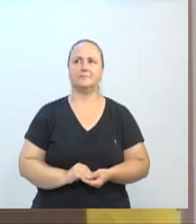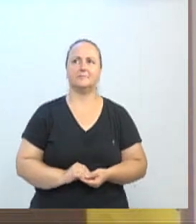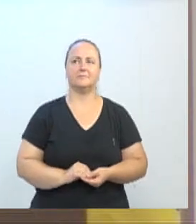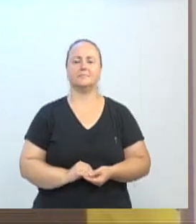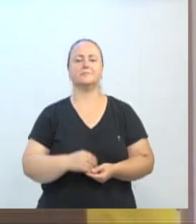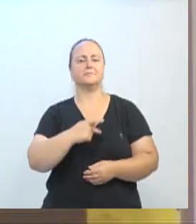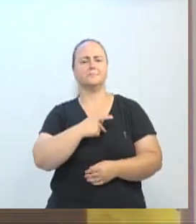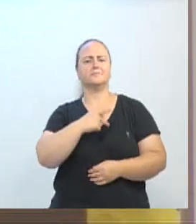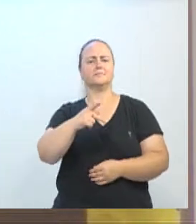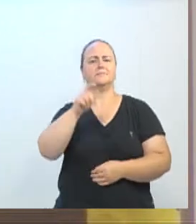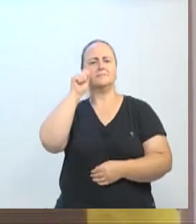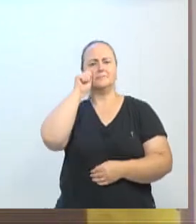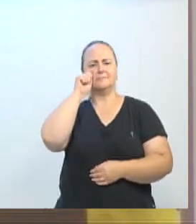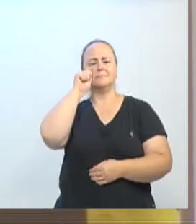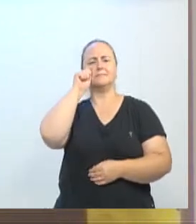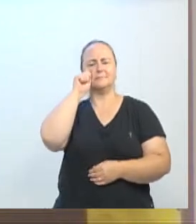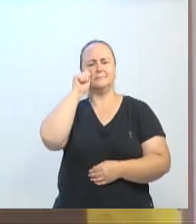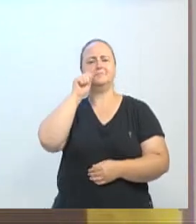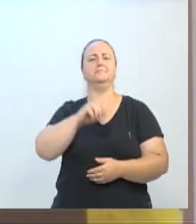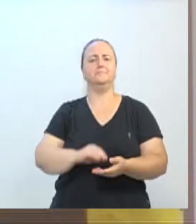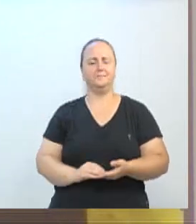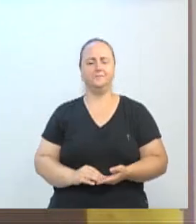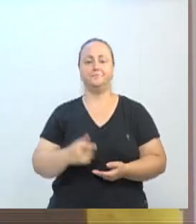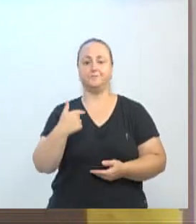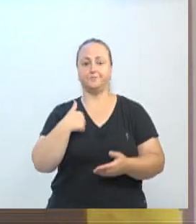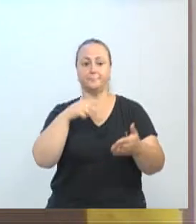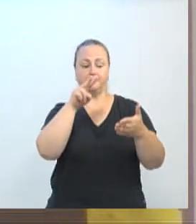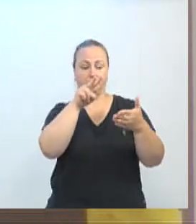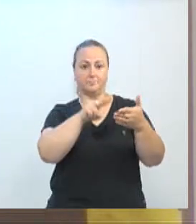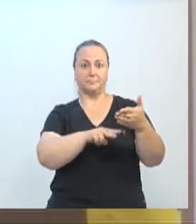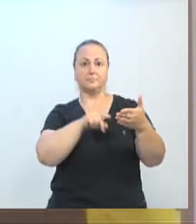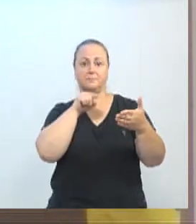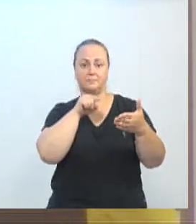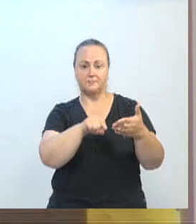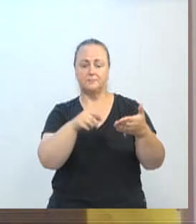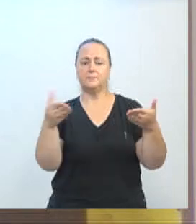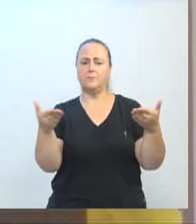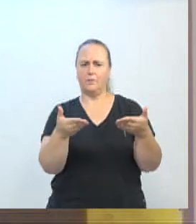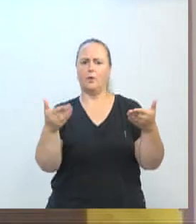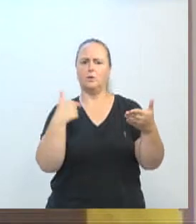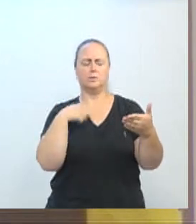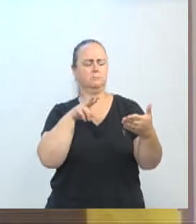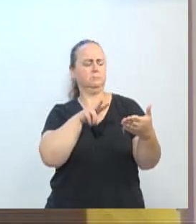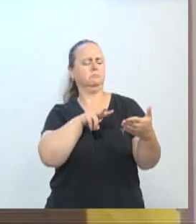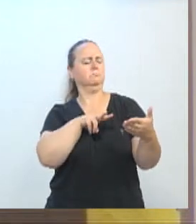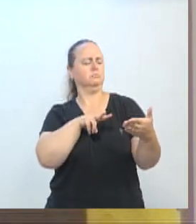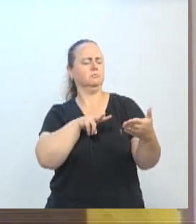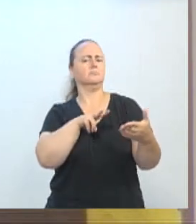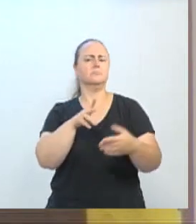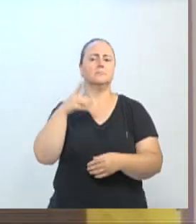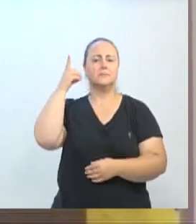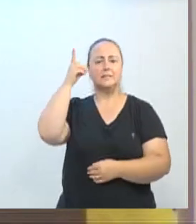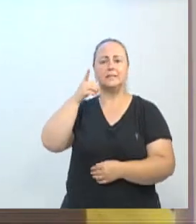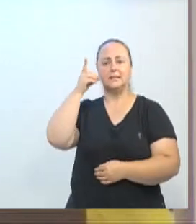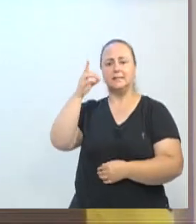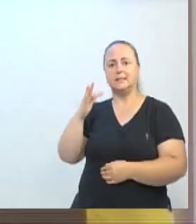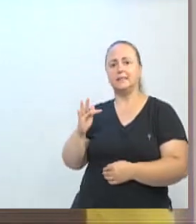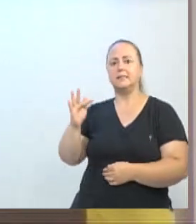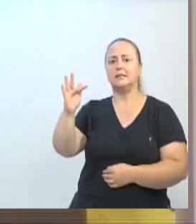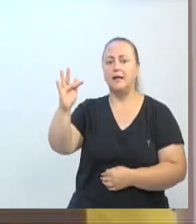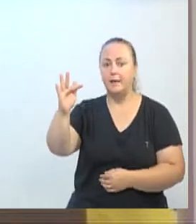Almir Vieira, eu li na imprensa hoje que deputados federais que nos